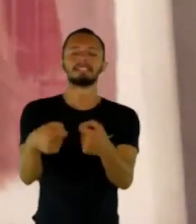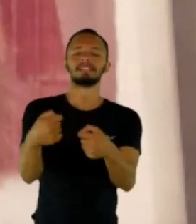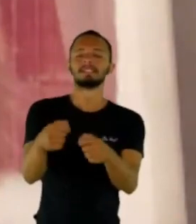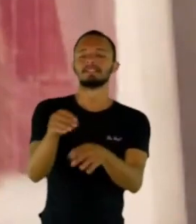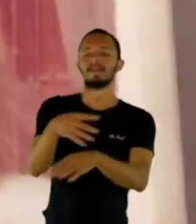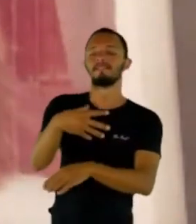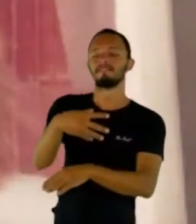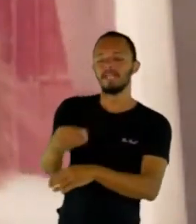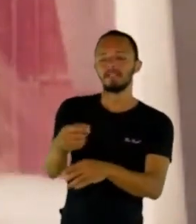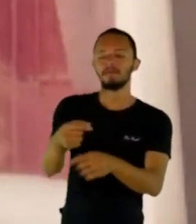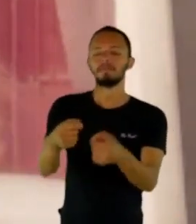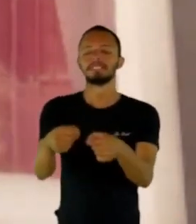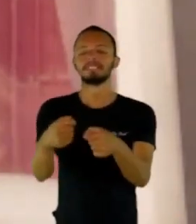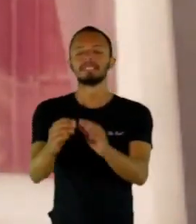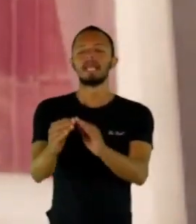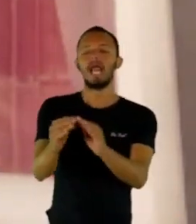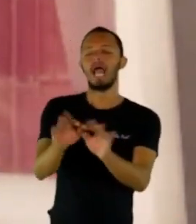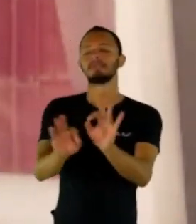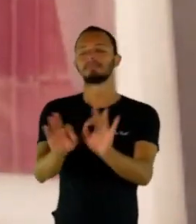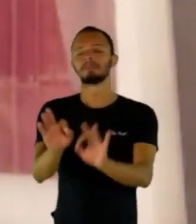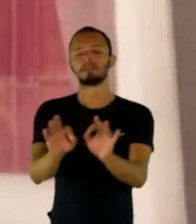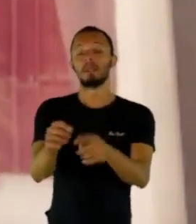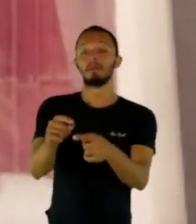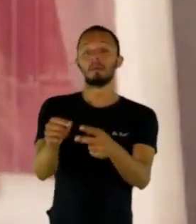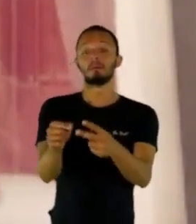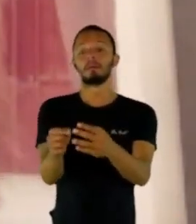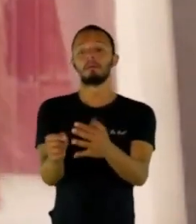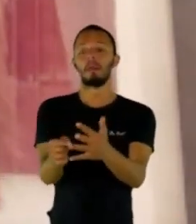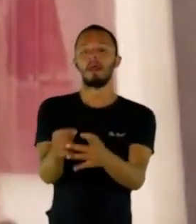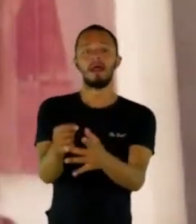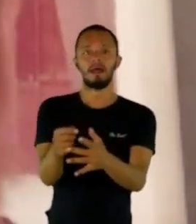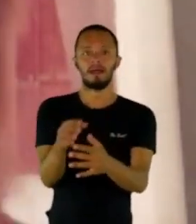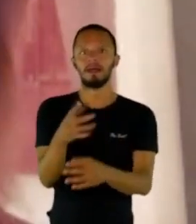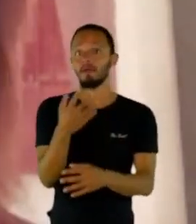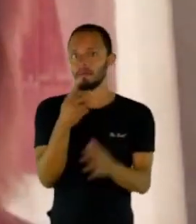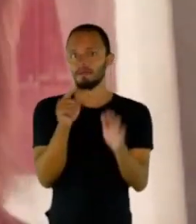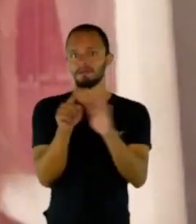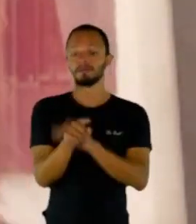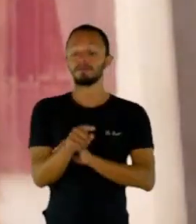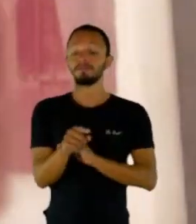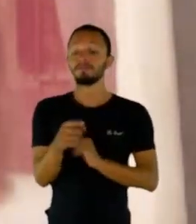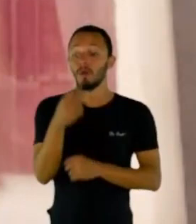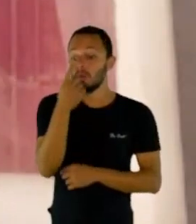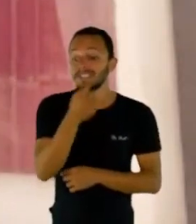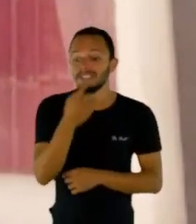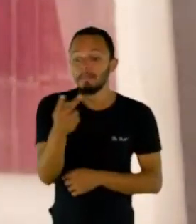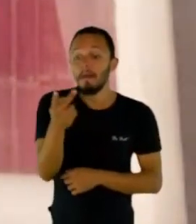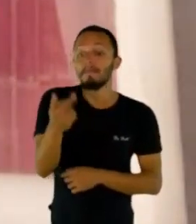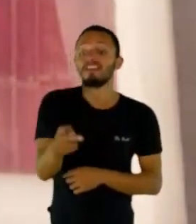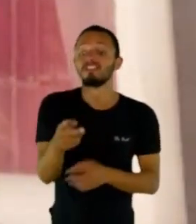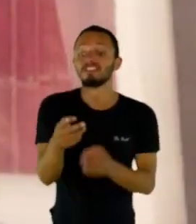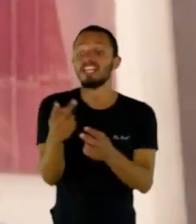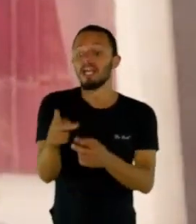quanto tempo por semana você tira pra você? Elas não sabem nem o falar. Porque elas não têm